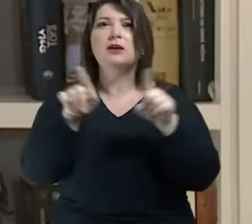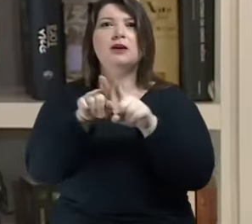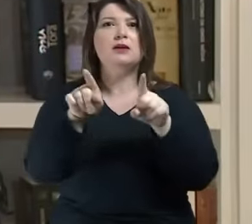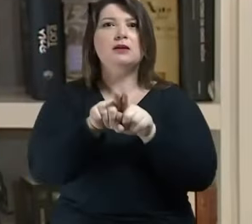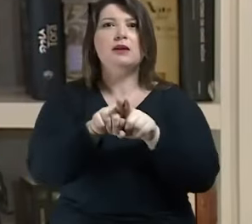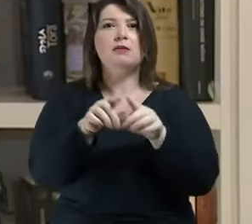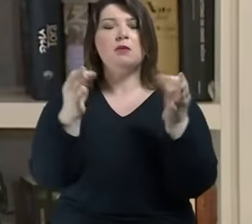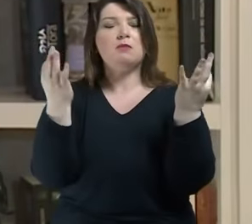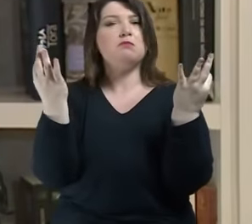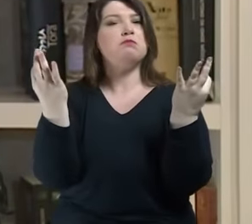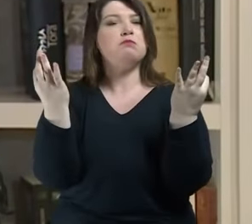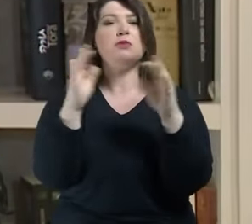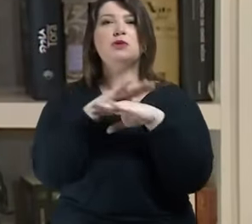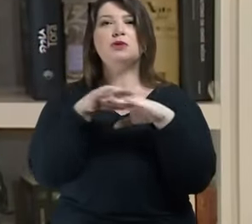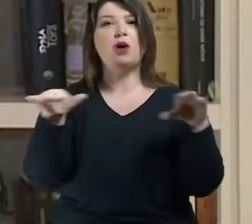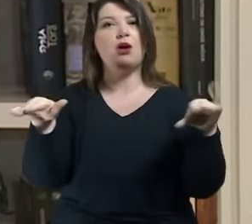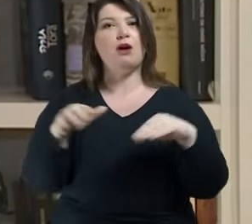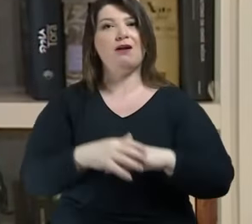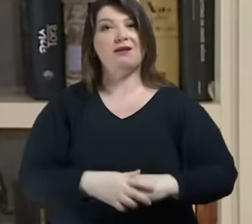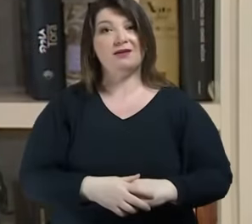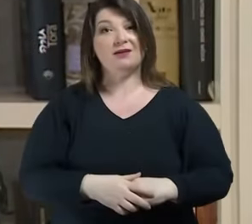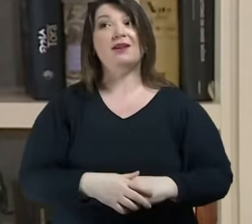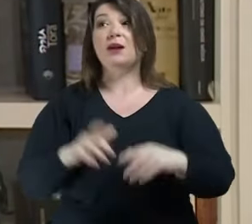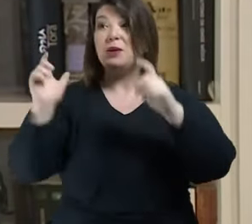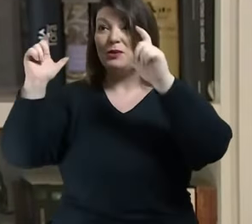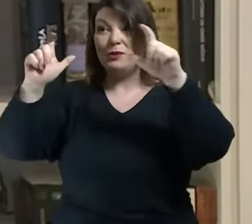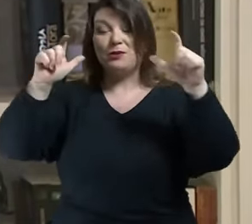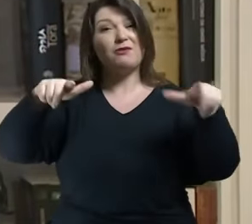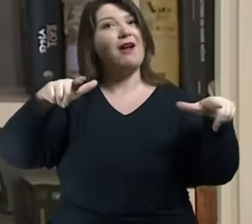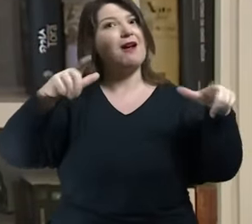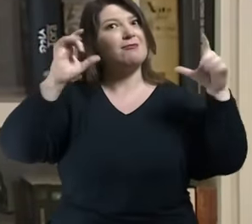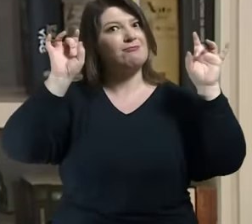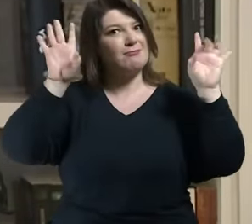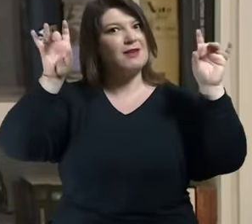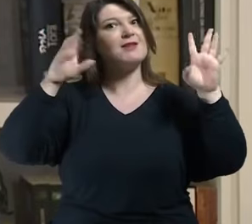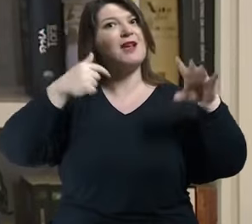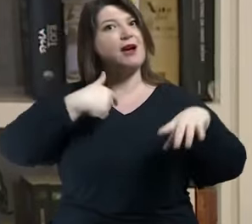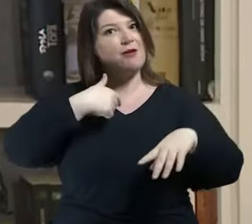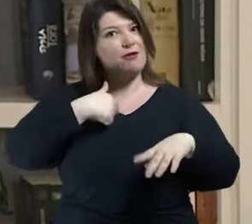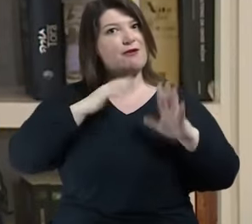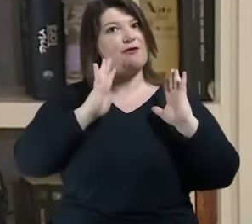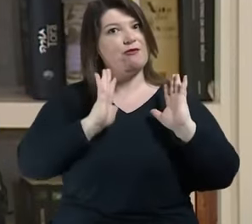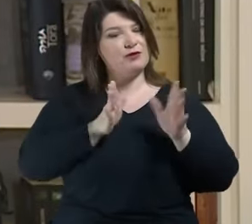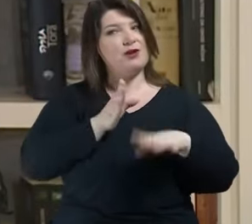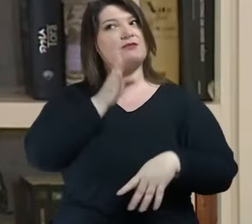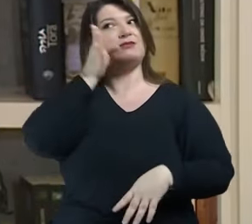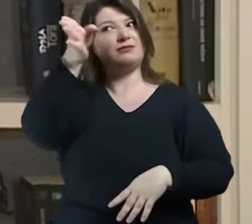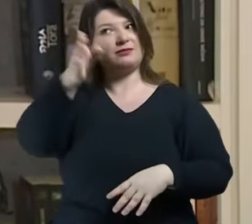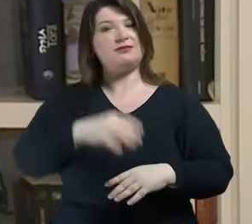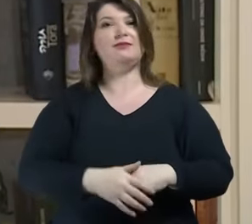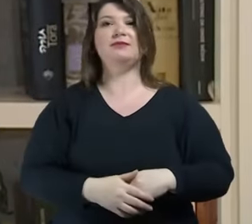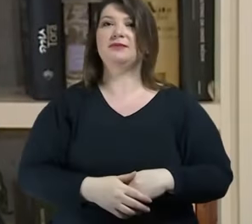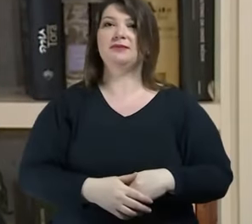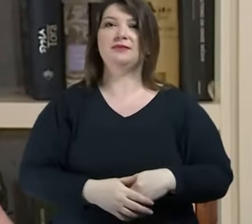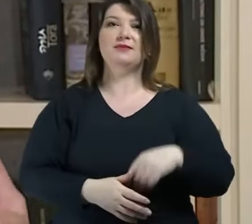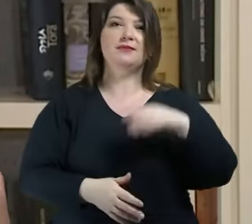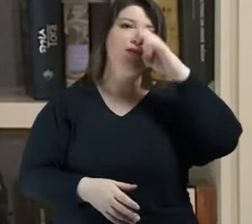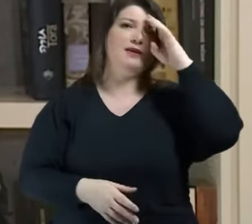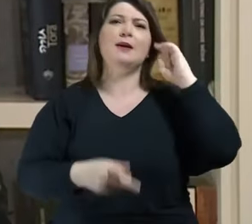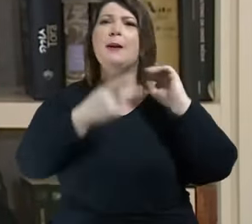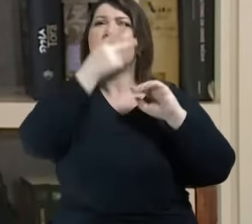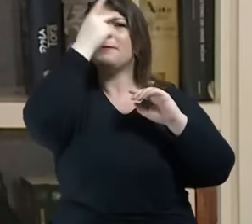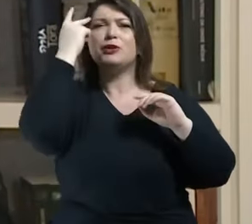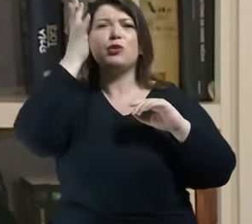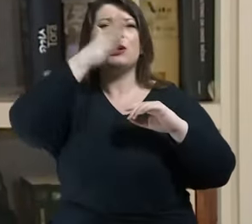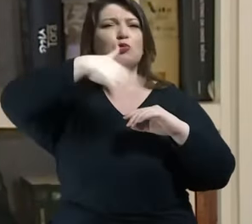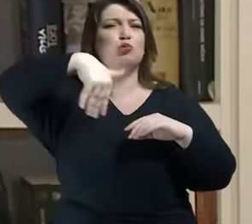realmente uns lugares muito especiais eu estive neles também quase todas as pessoas que eu conheci iam de